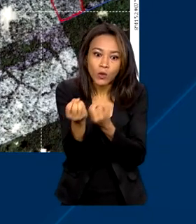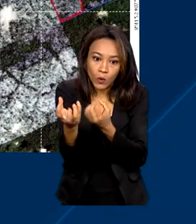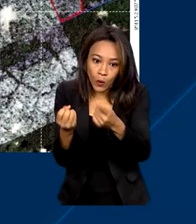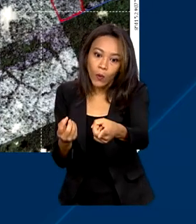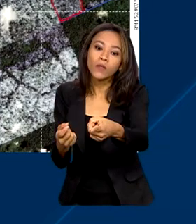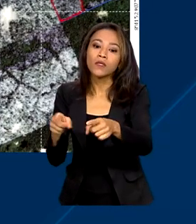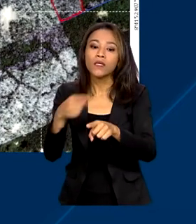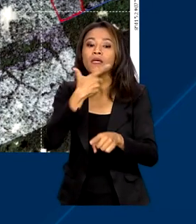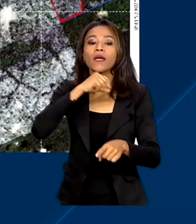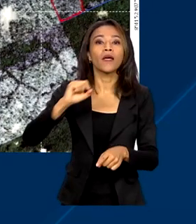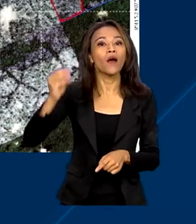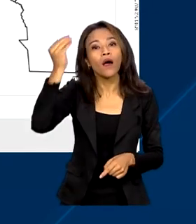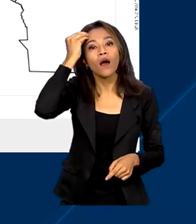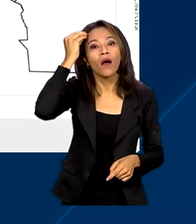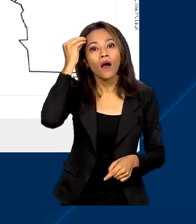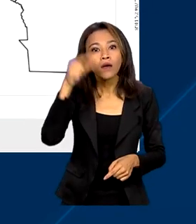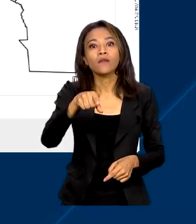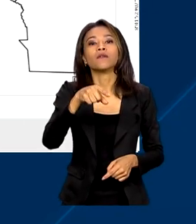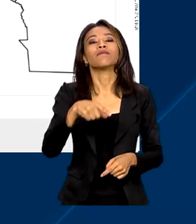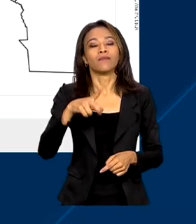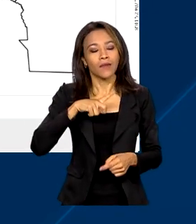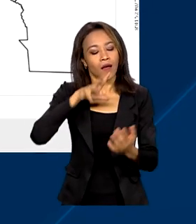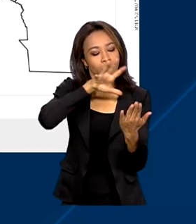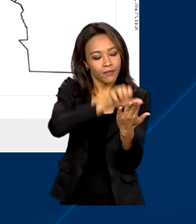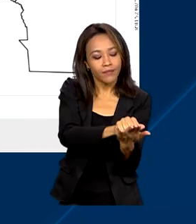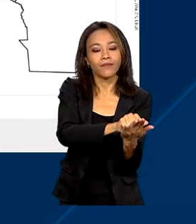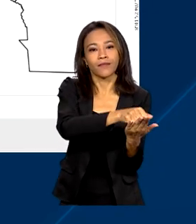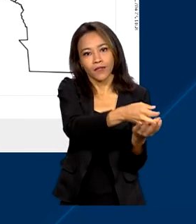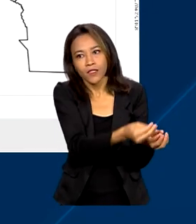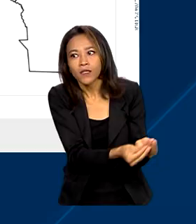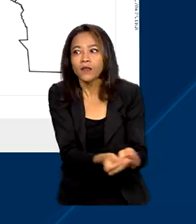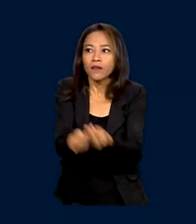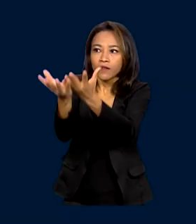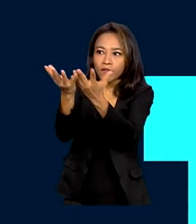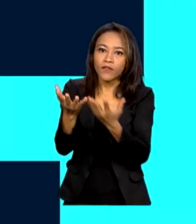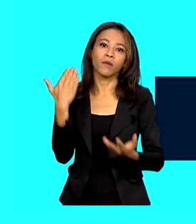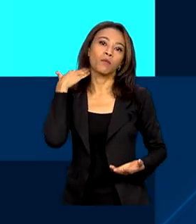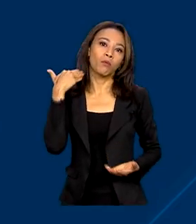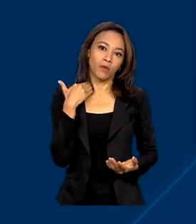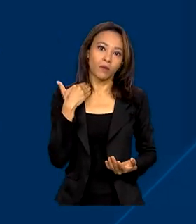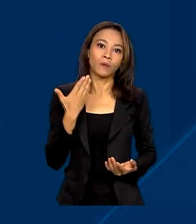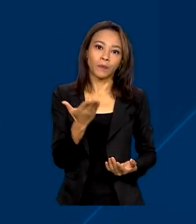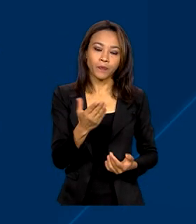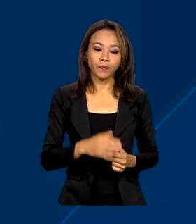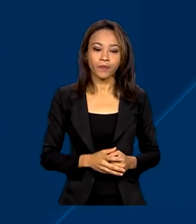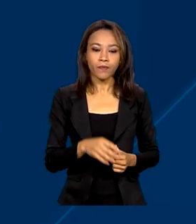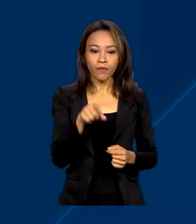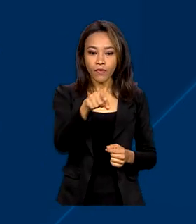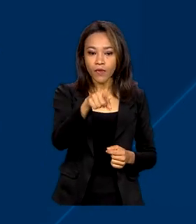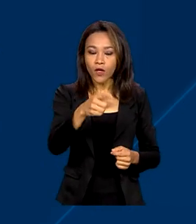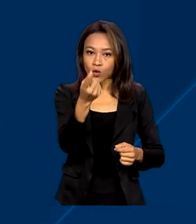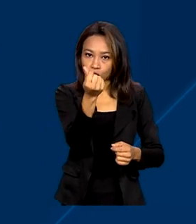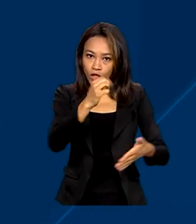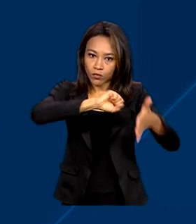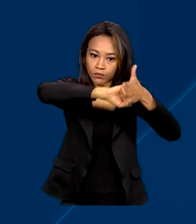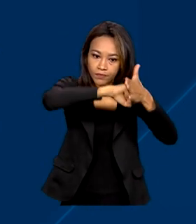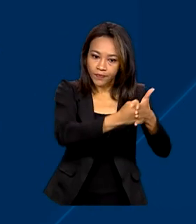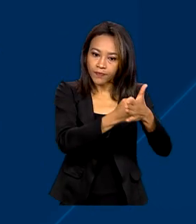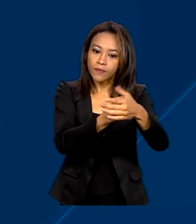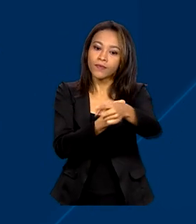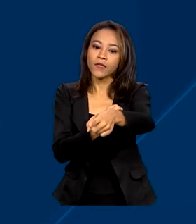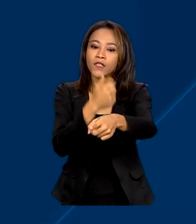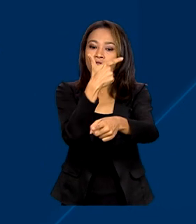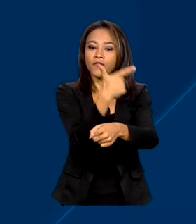que está derrubando a floresta ilegalmente são enviados para o banco. Os financiamentos bloqueados chegam a cerca de